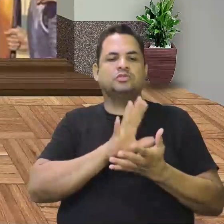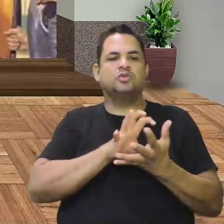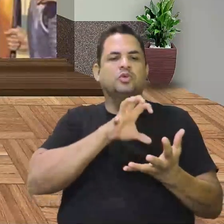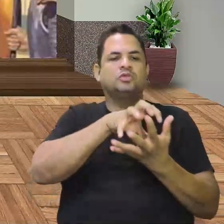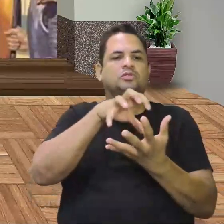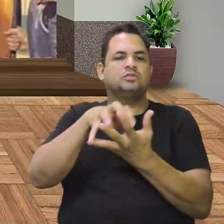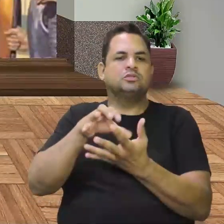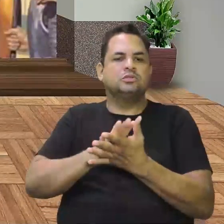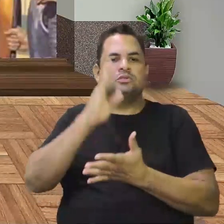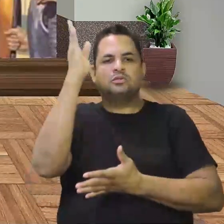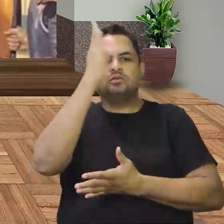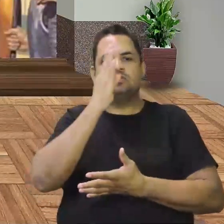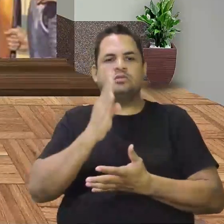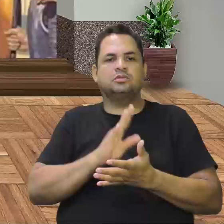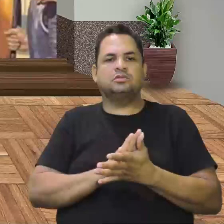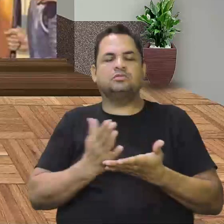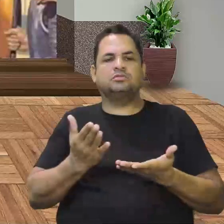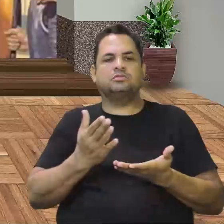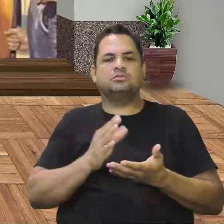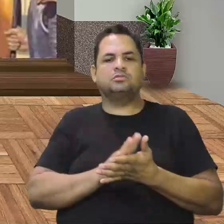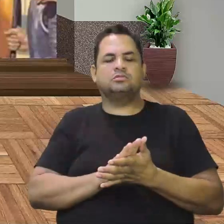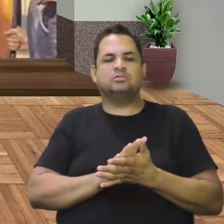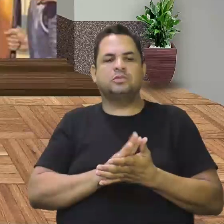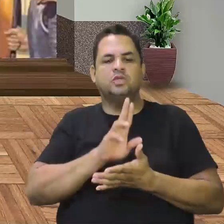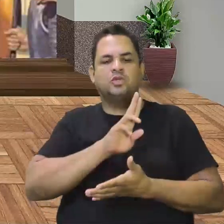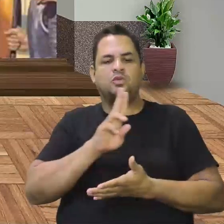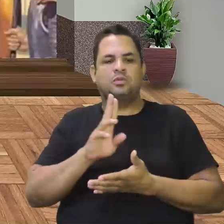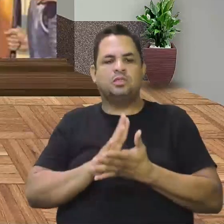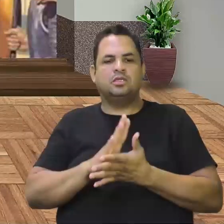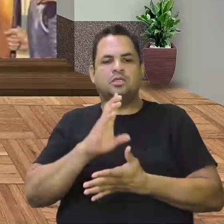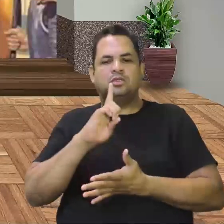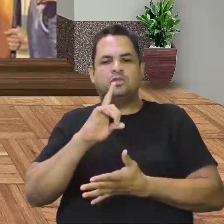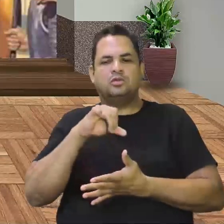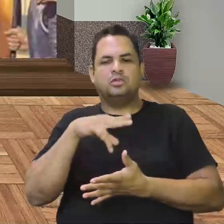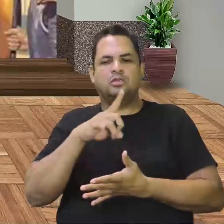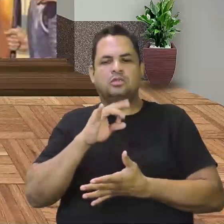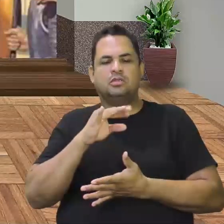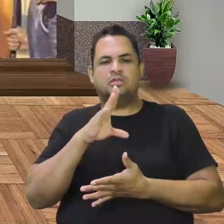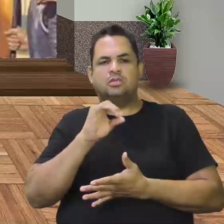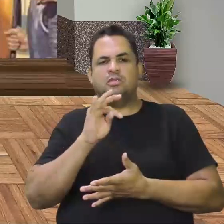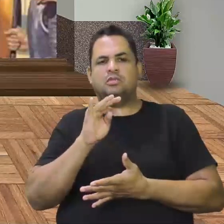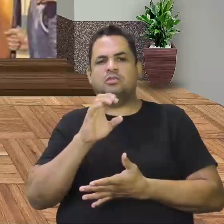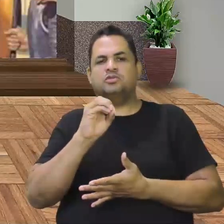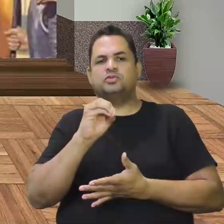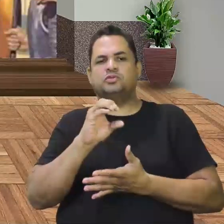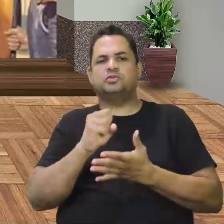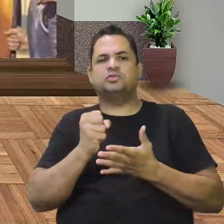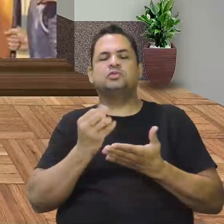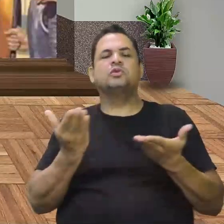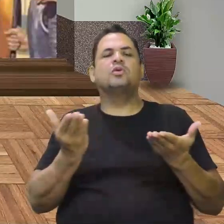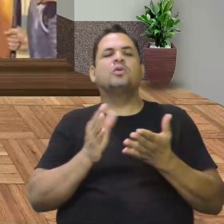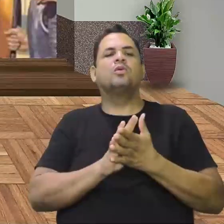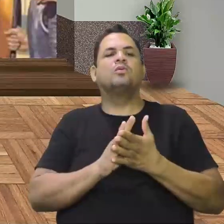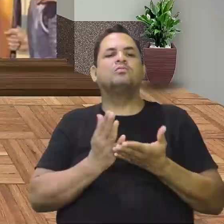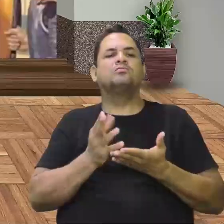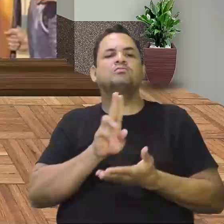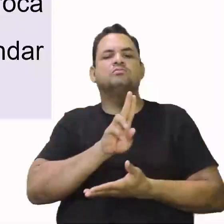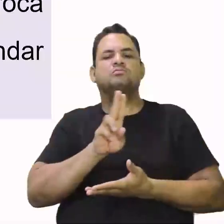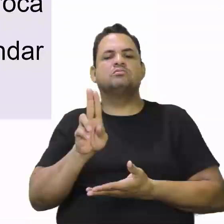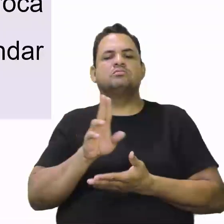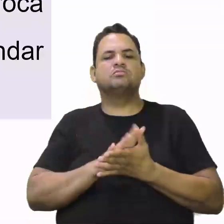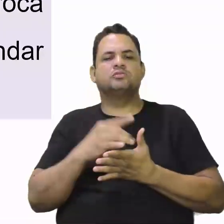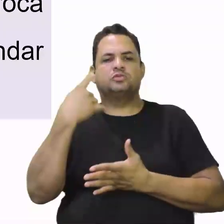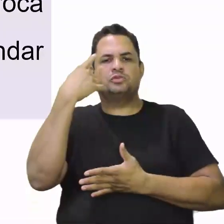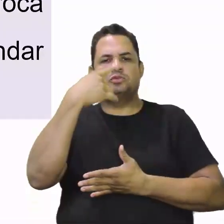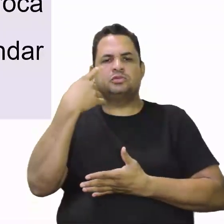vão ser chamados de donatários. Só que os espanhóis não eram chamados de donatários. Como eram chamados espanhóis? Na tela é para